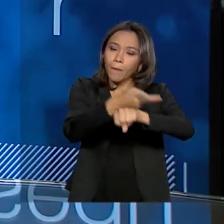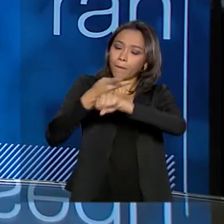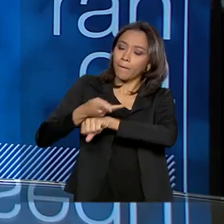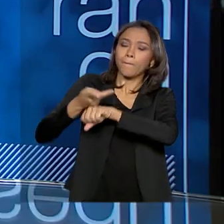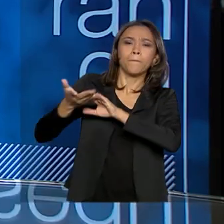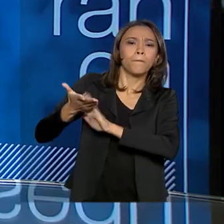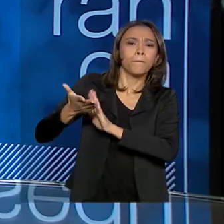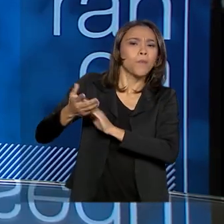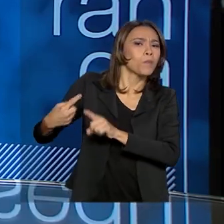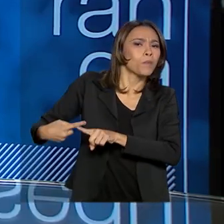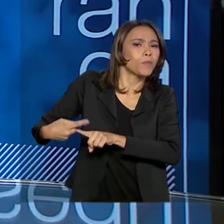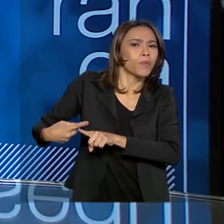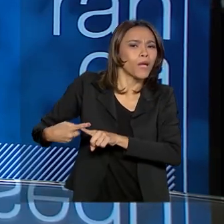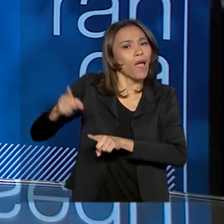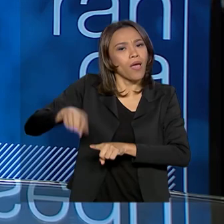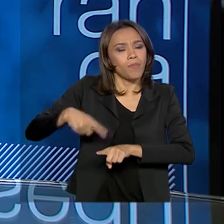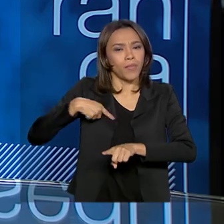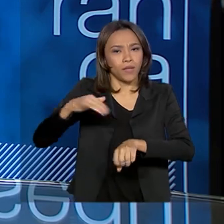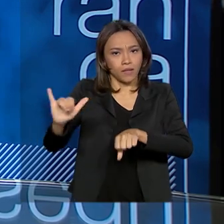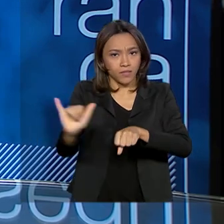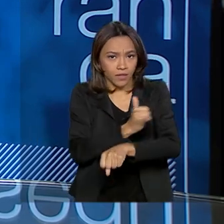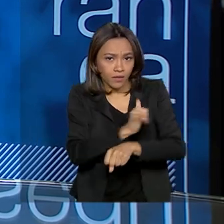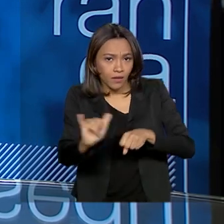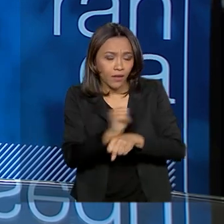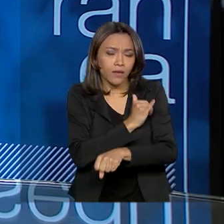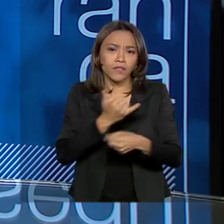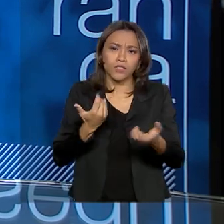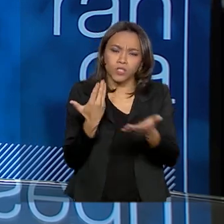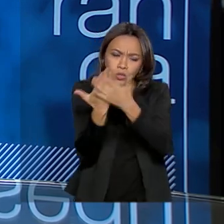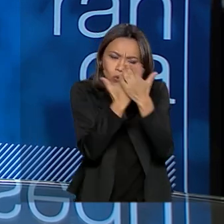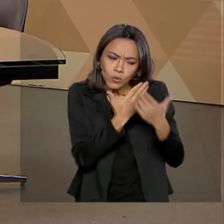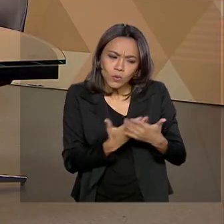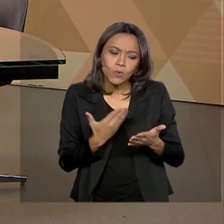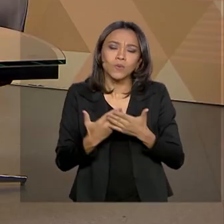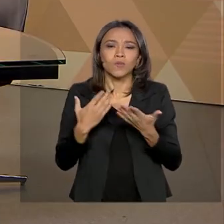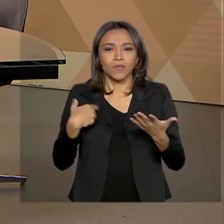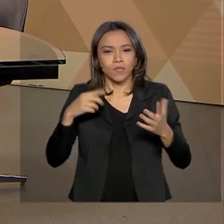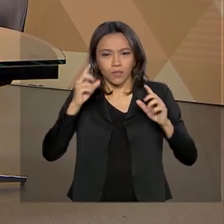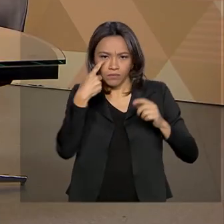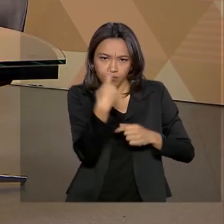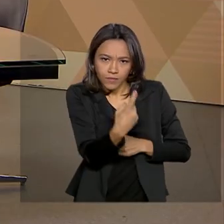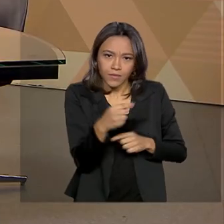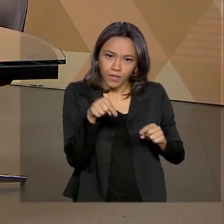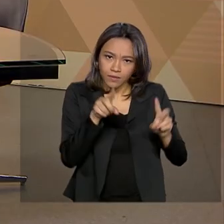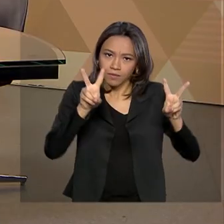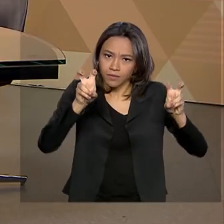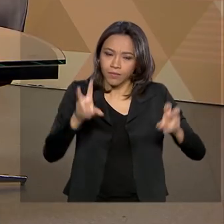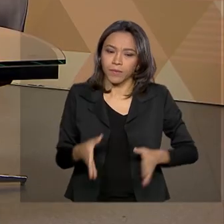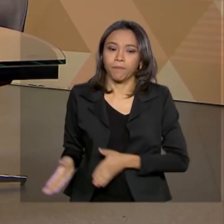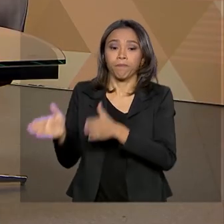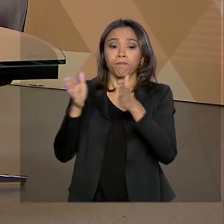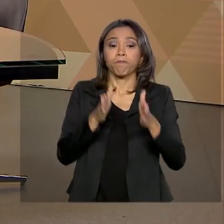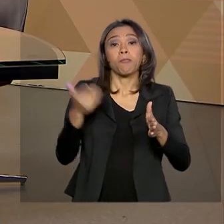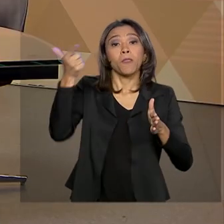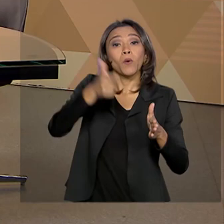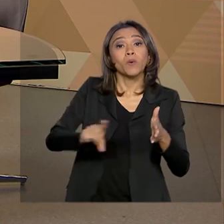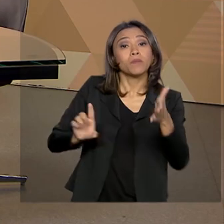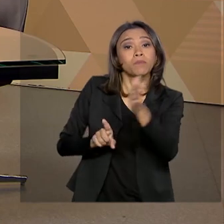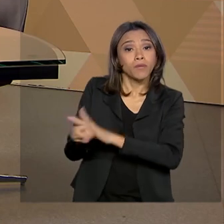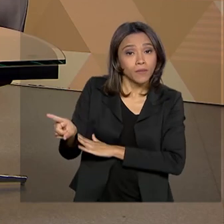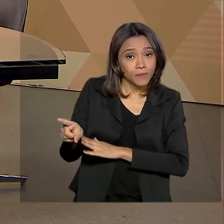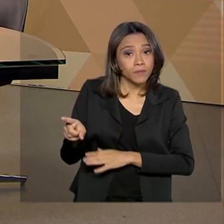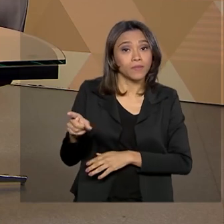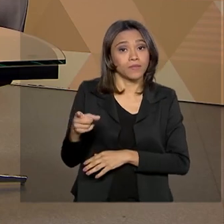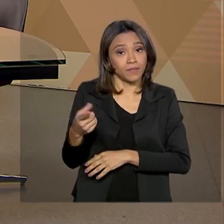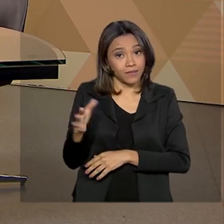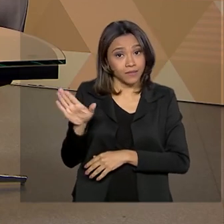que nós trazemos esses estudos e pela interação que a polícia tem feito com esse tema. Ok, vamos dar sequência, então, aqui, ouvindo mais perguntas